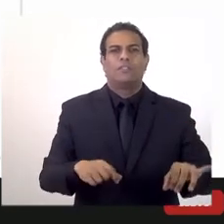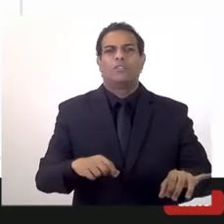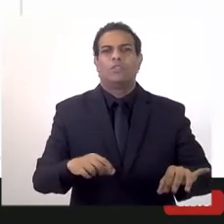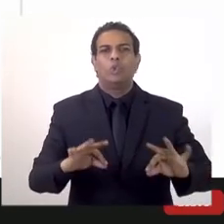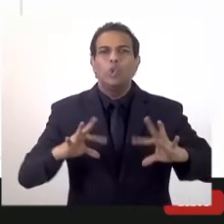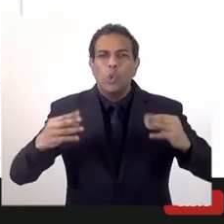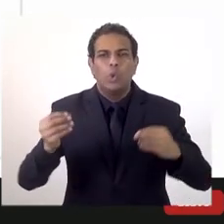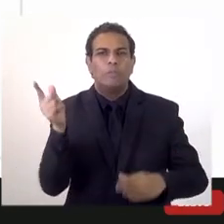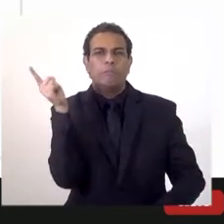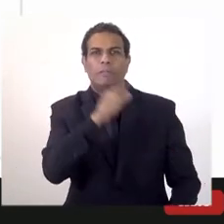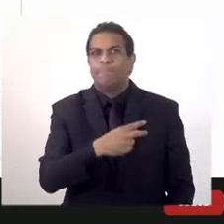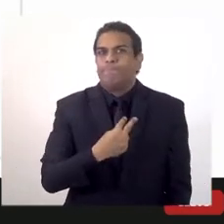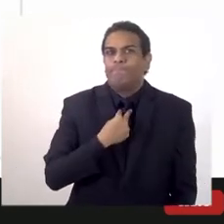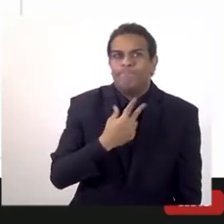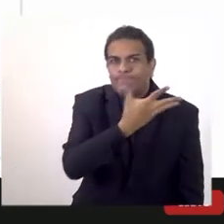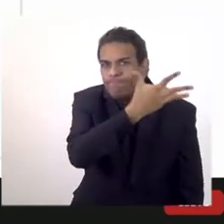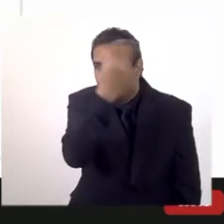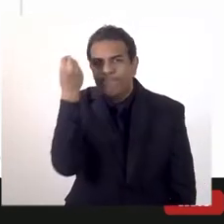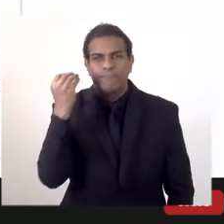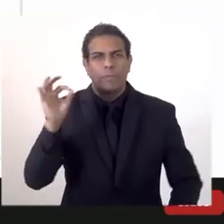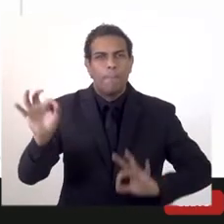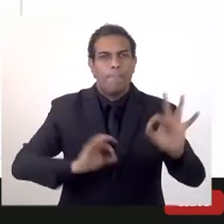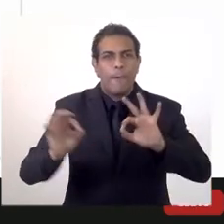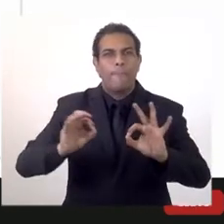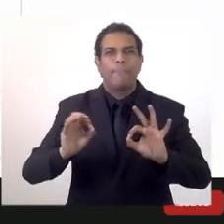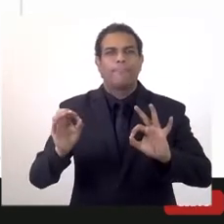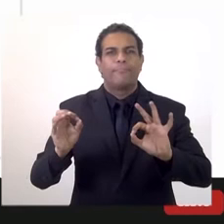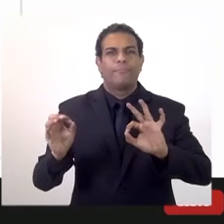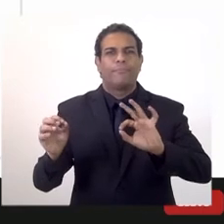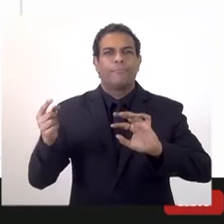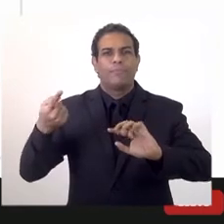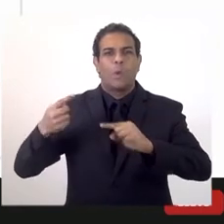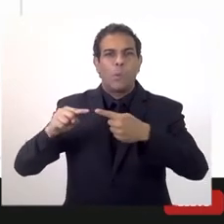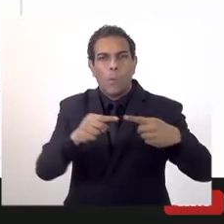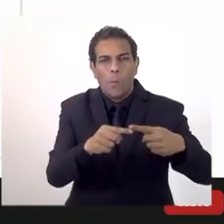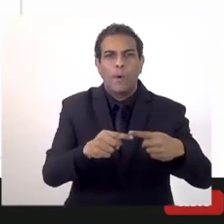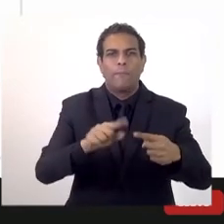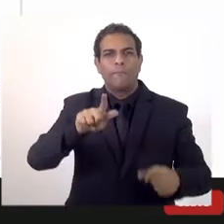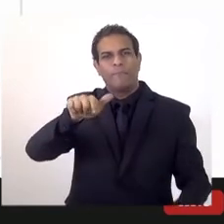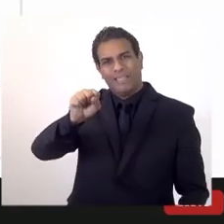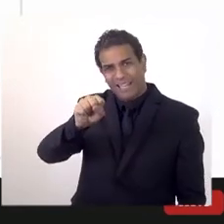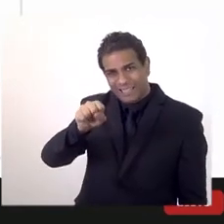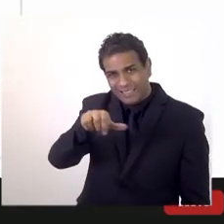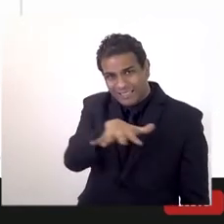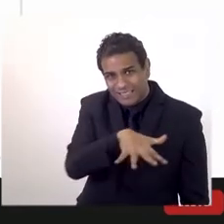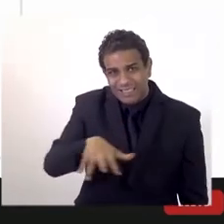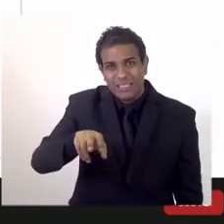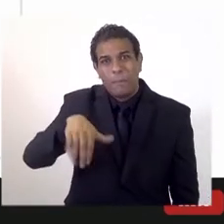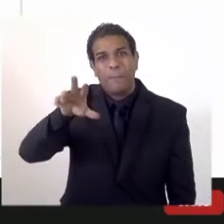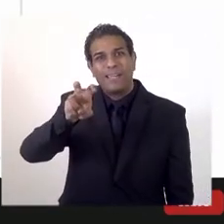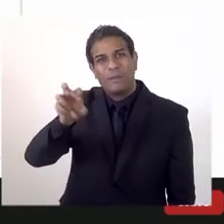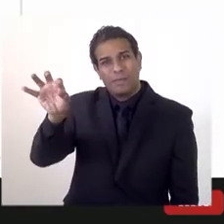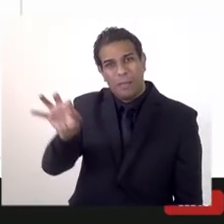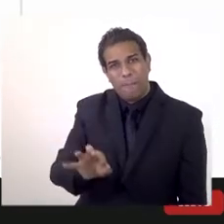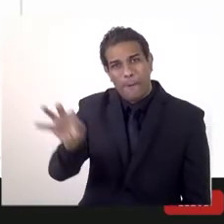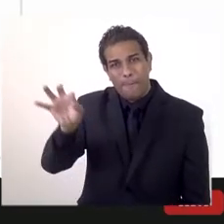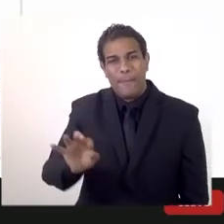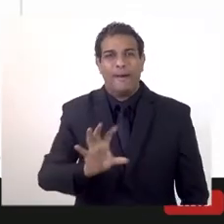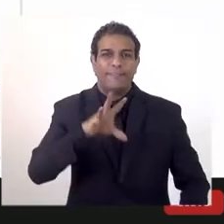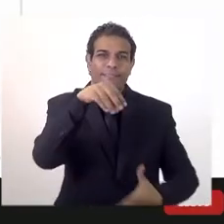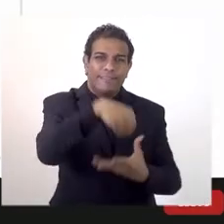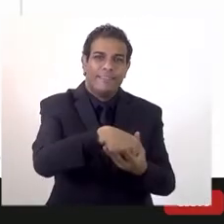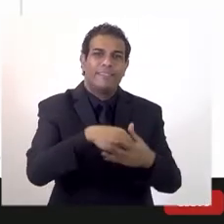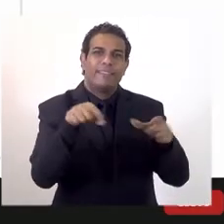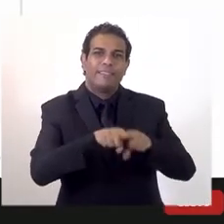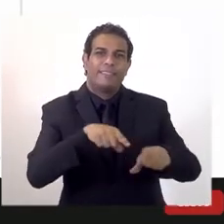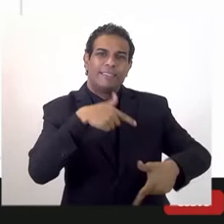e não pode ficar injetando, reinjetando e sem uso do gás natural mais de 50% e que, segundo a Magda Chambriá,